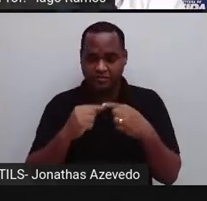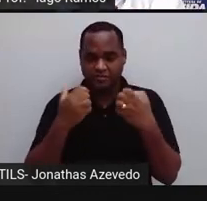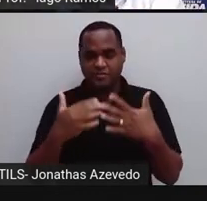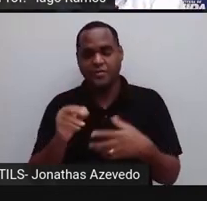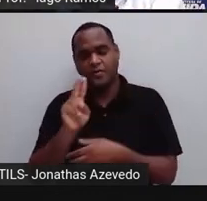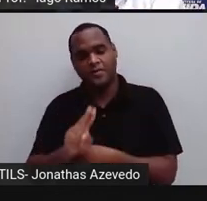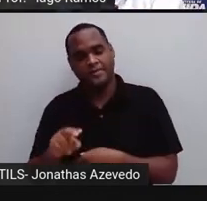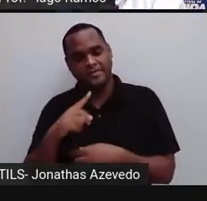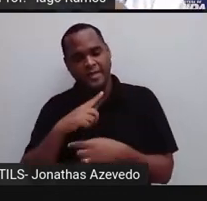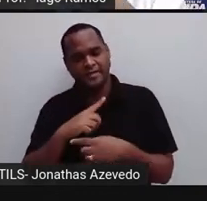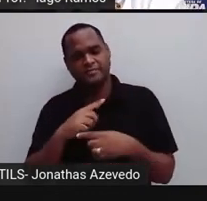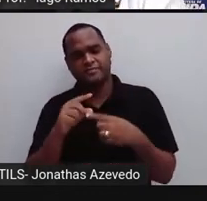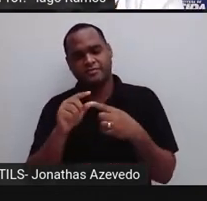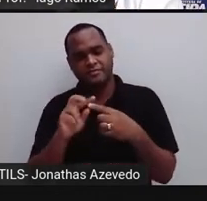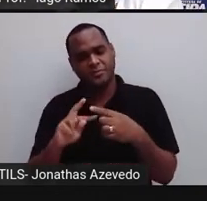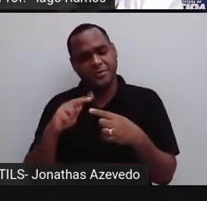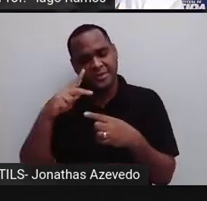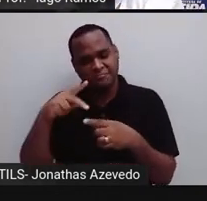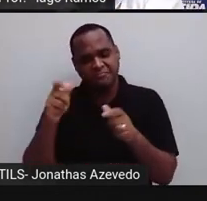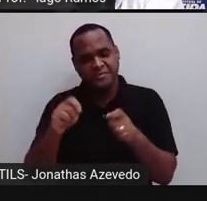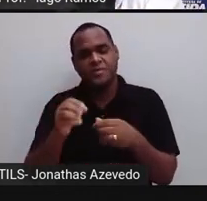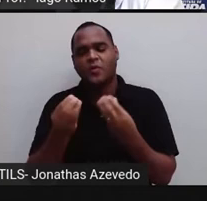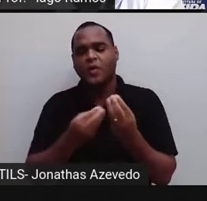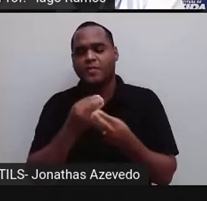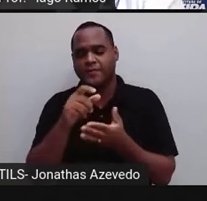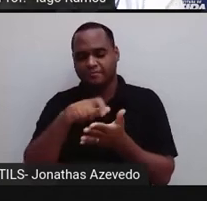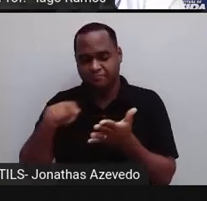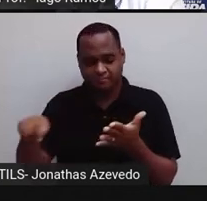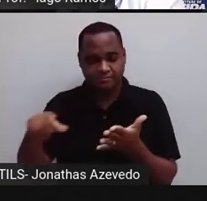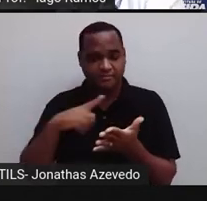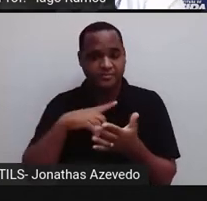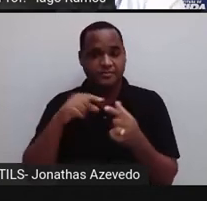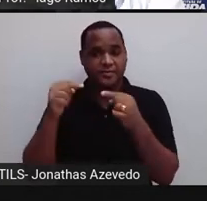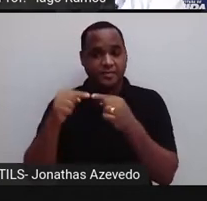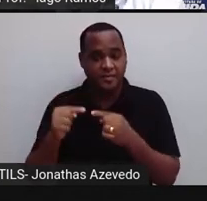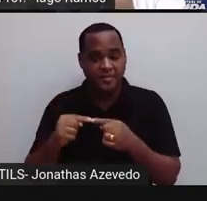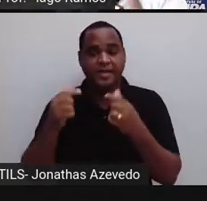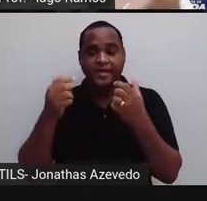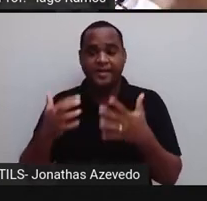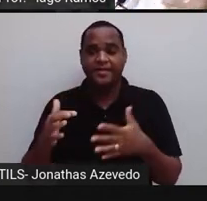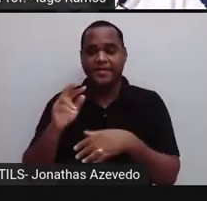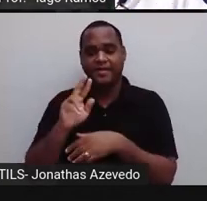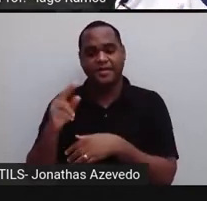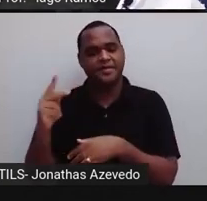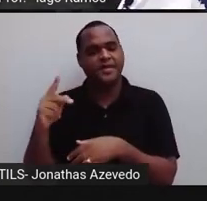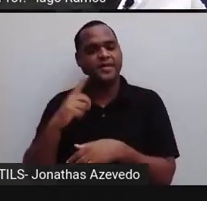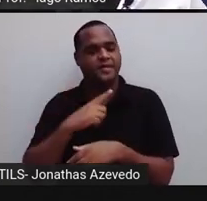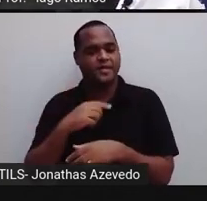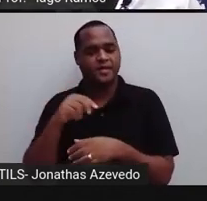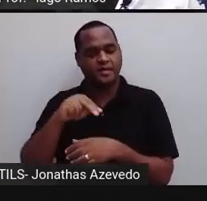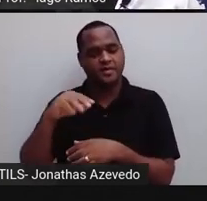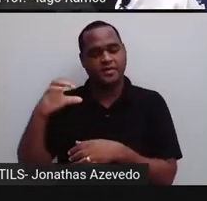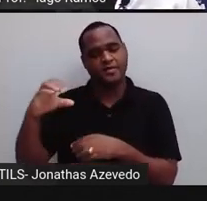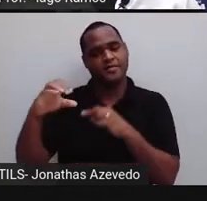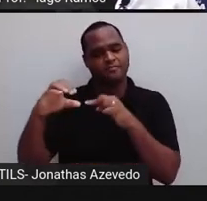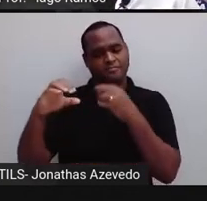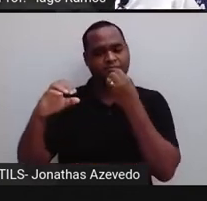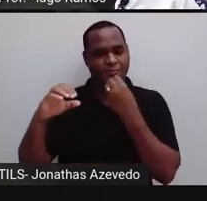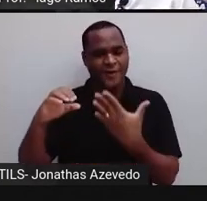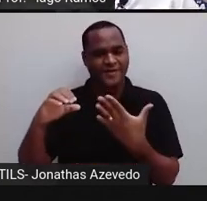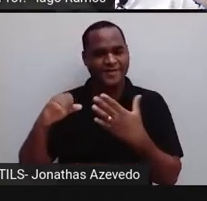potenciação, e esse jeito que a gente vai escrever é o que é chamado de notação científica, tá bom?